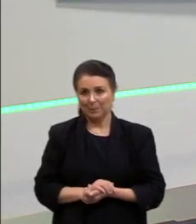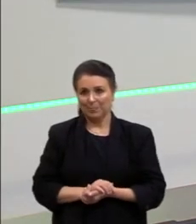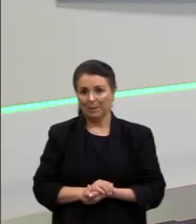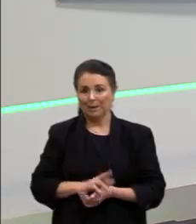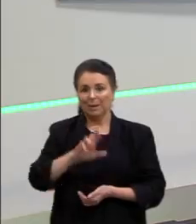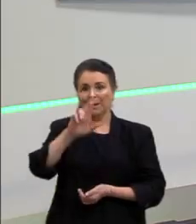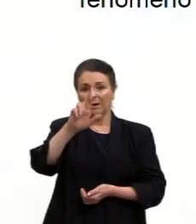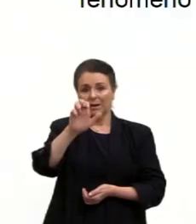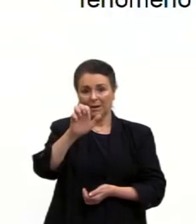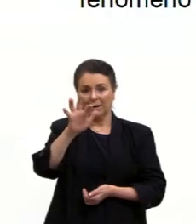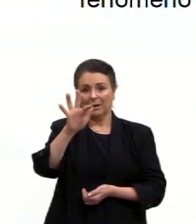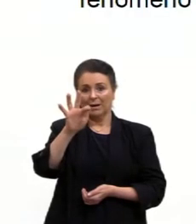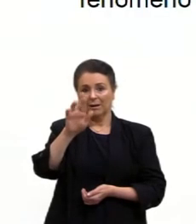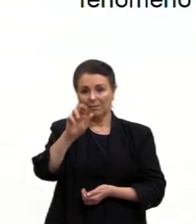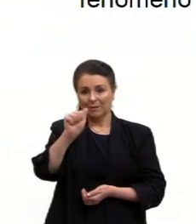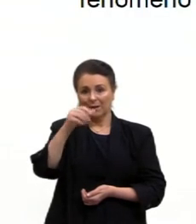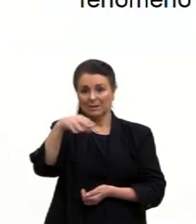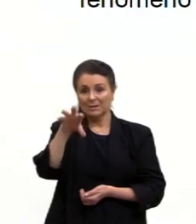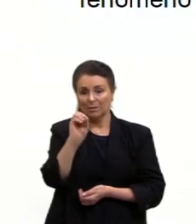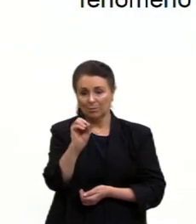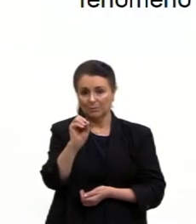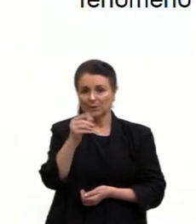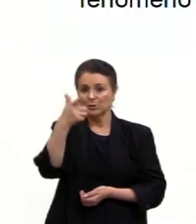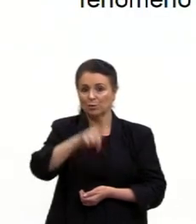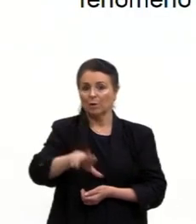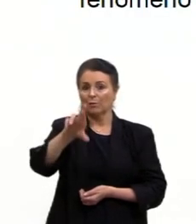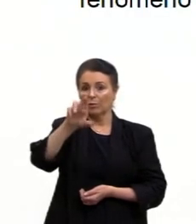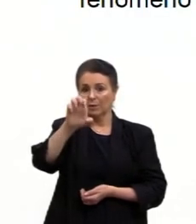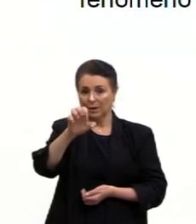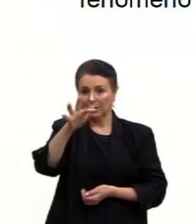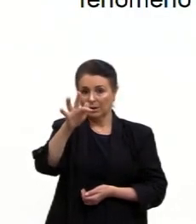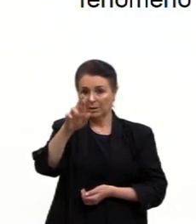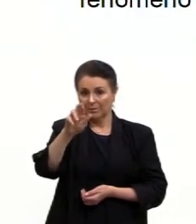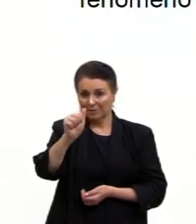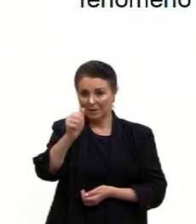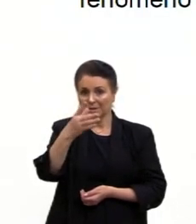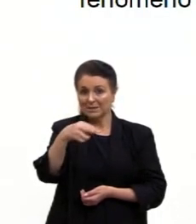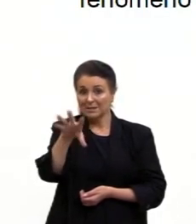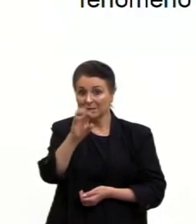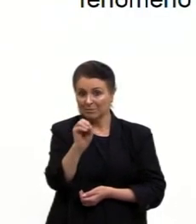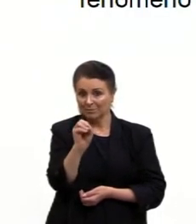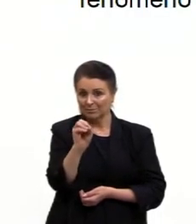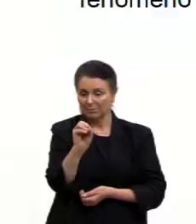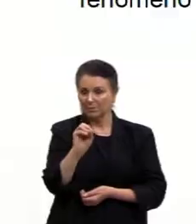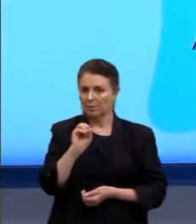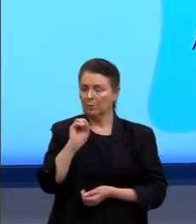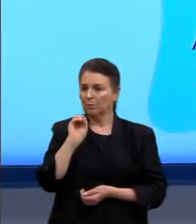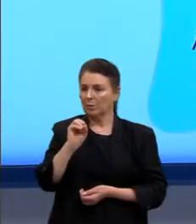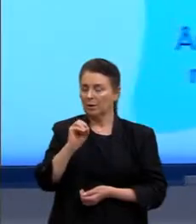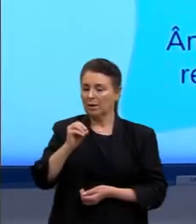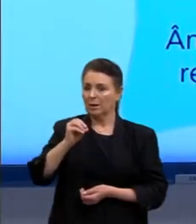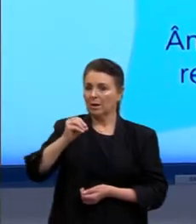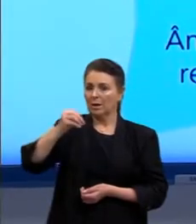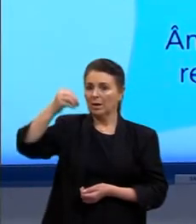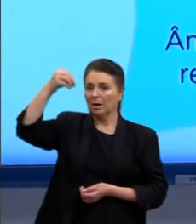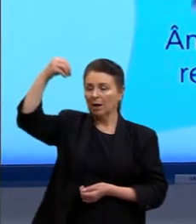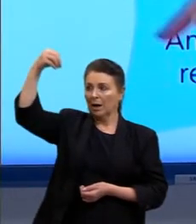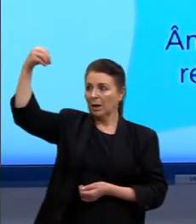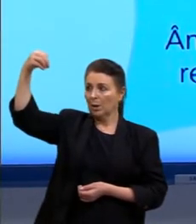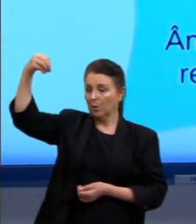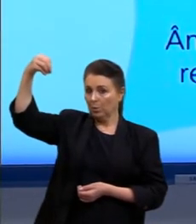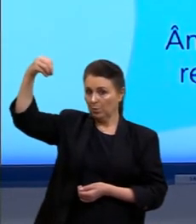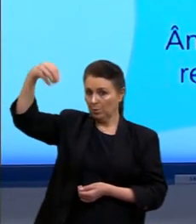Refração. Então, que é a refração? Que a gente já viu também. A gente vai ter a luz, então, passando em um meio.